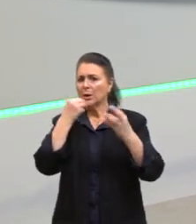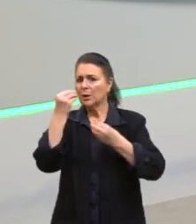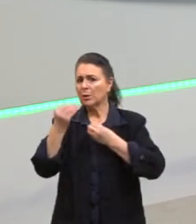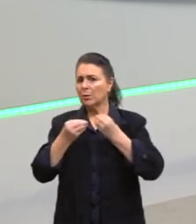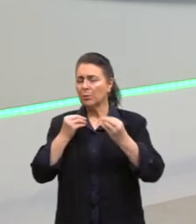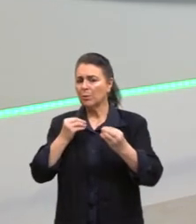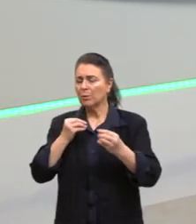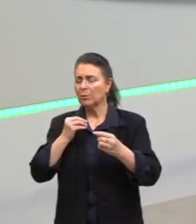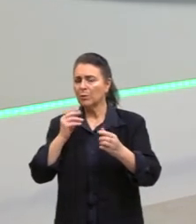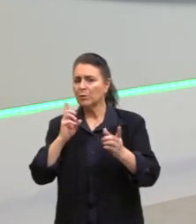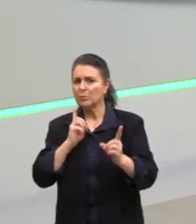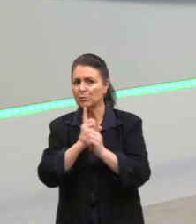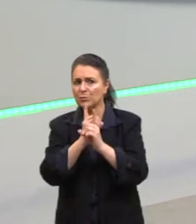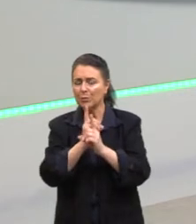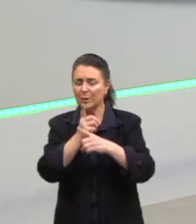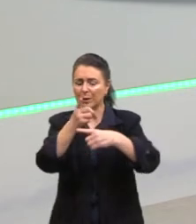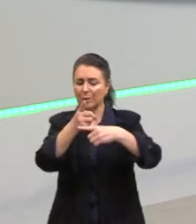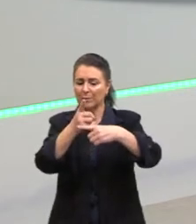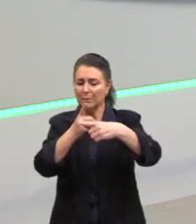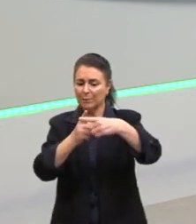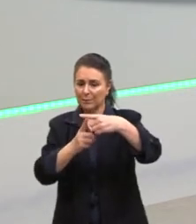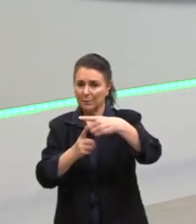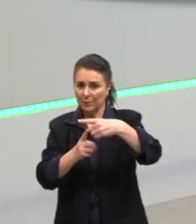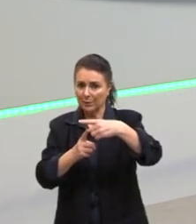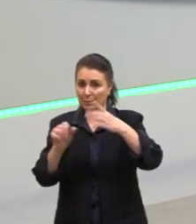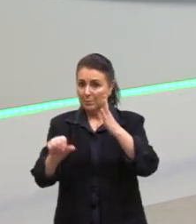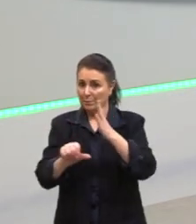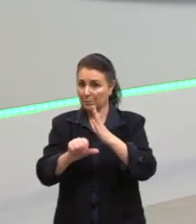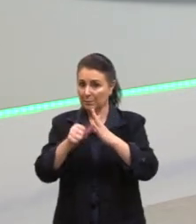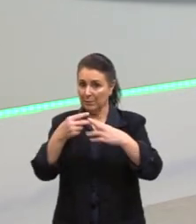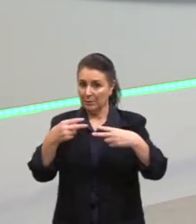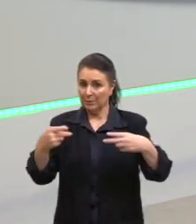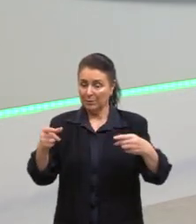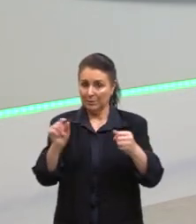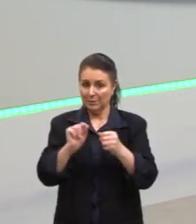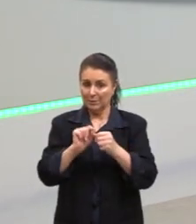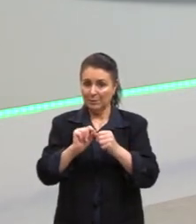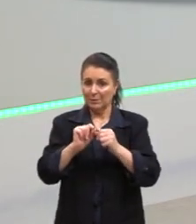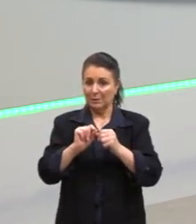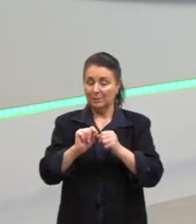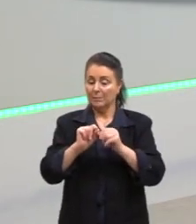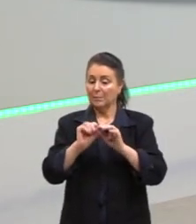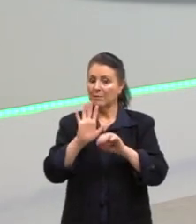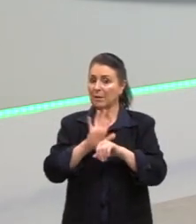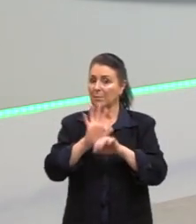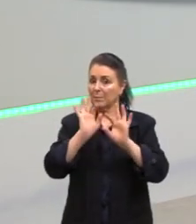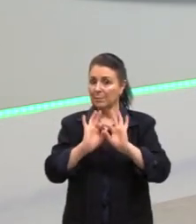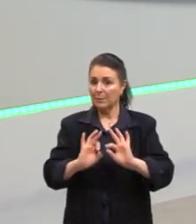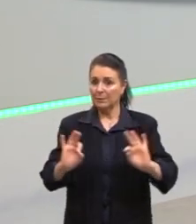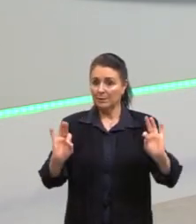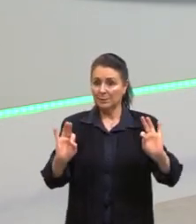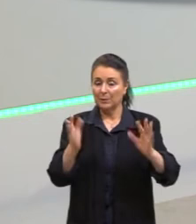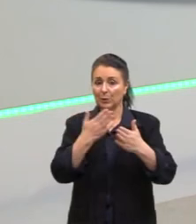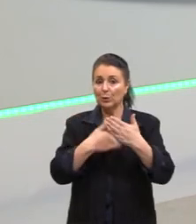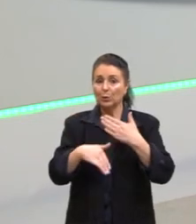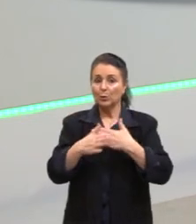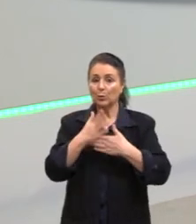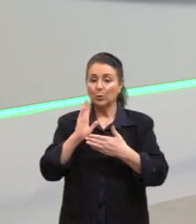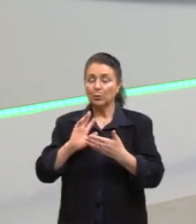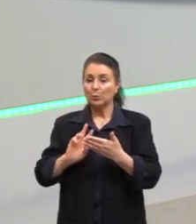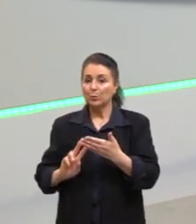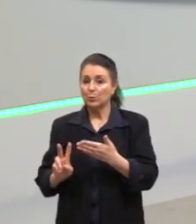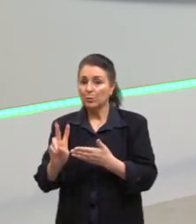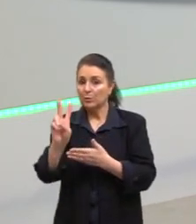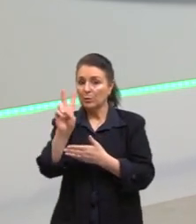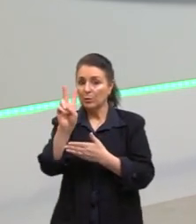chegar na mediana? Primeiro passo, né? Que é o passo, assim, para simplificar tudo. Coloca todos os valores de